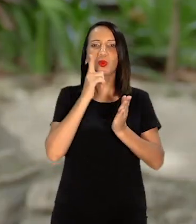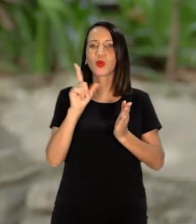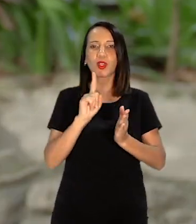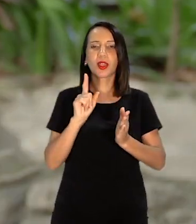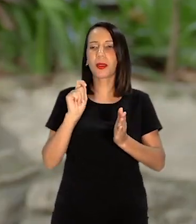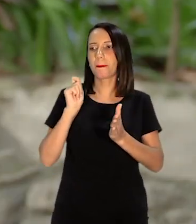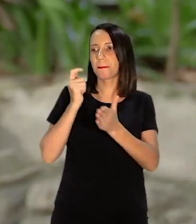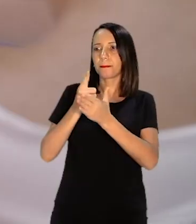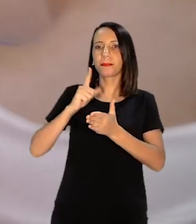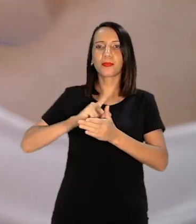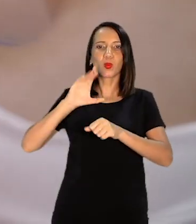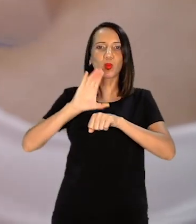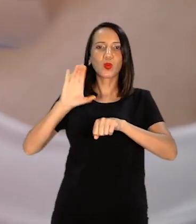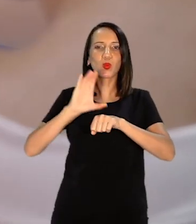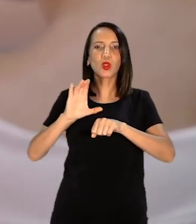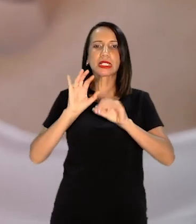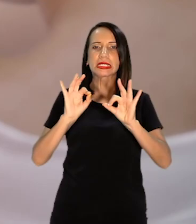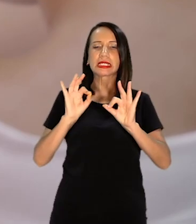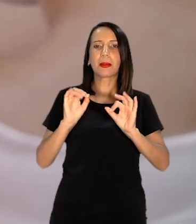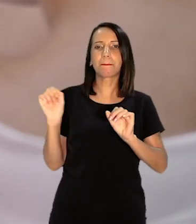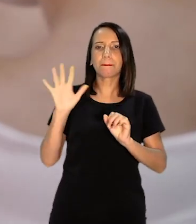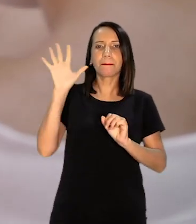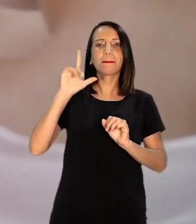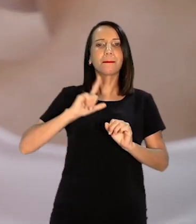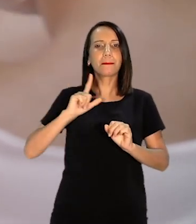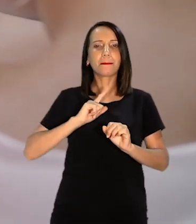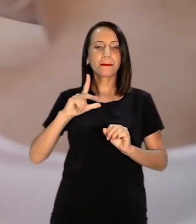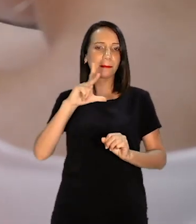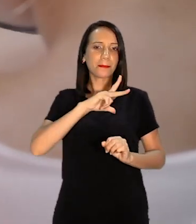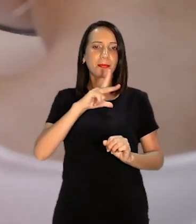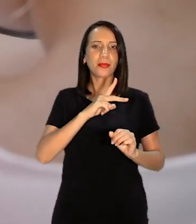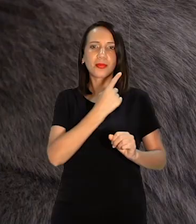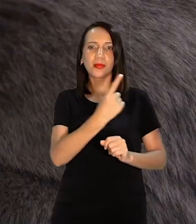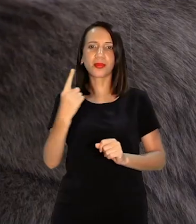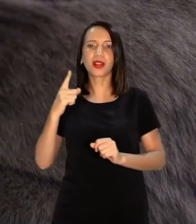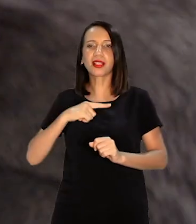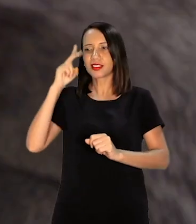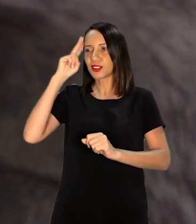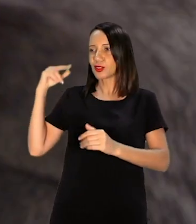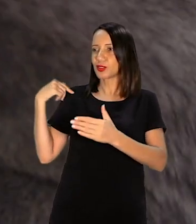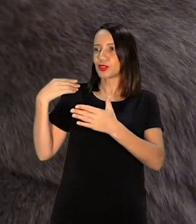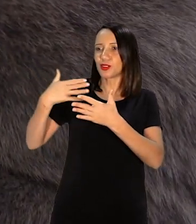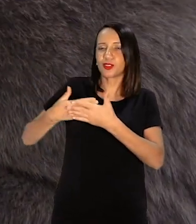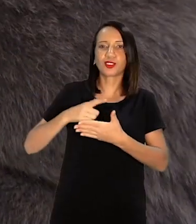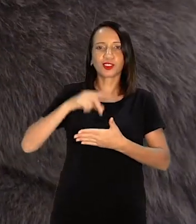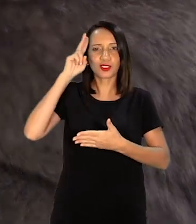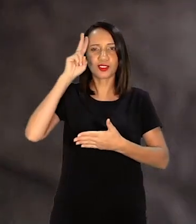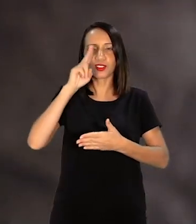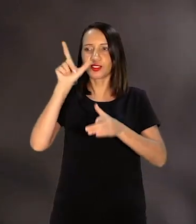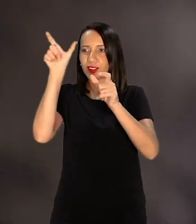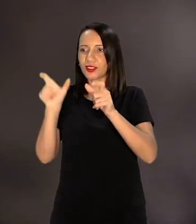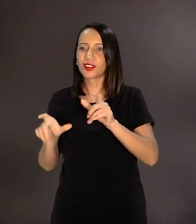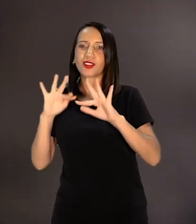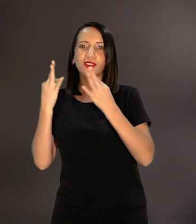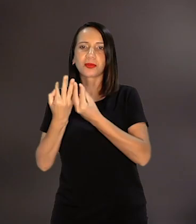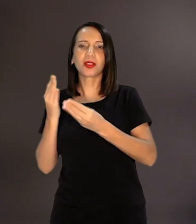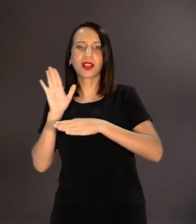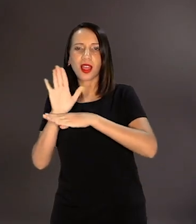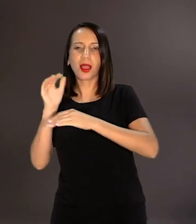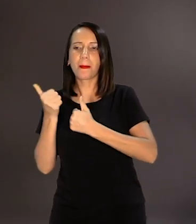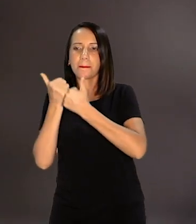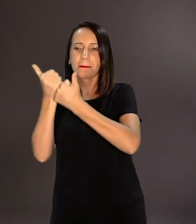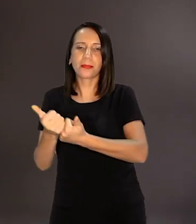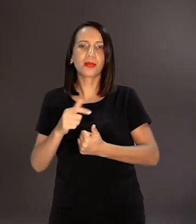pagar um cursinho particular. Mas cada um até chegar nisso tem uma história. Tem gente que a família apoia, tem gente que a família não